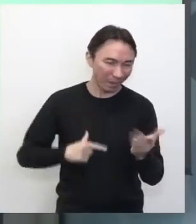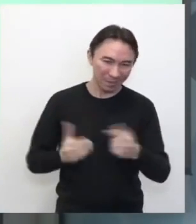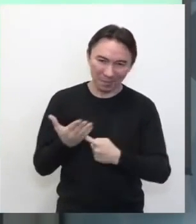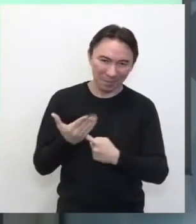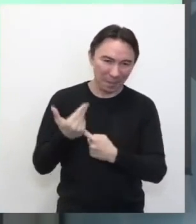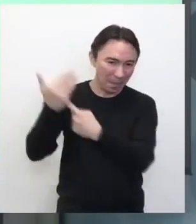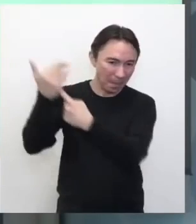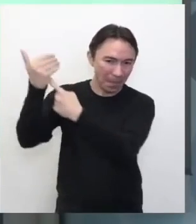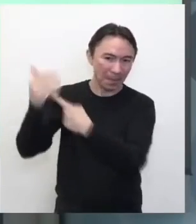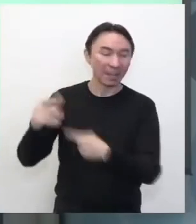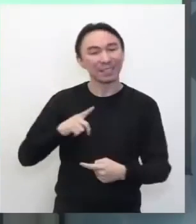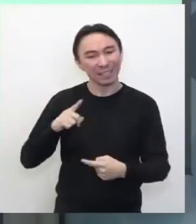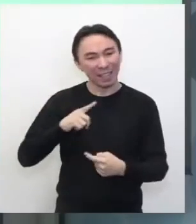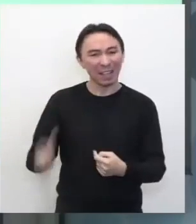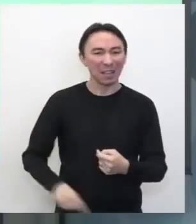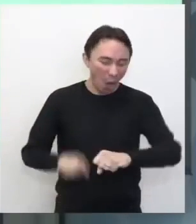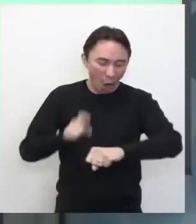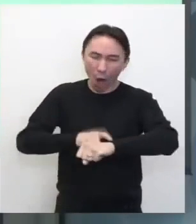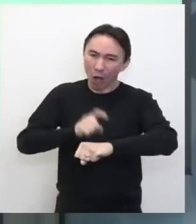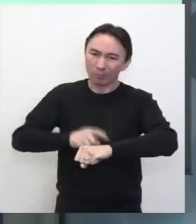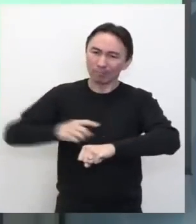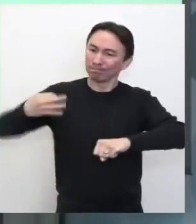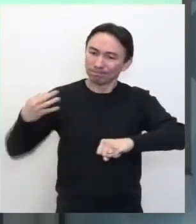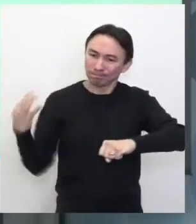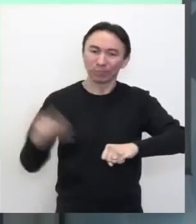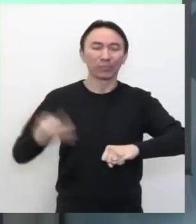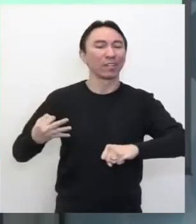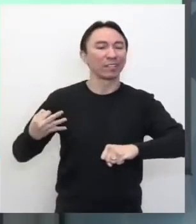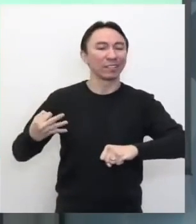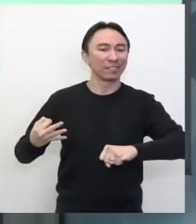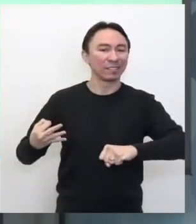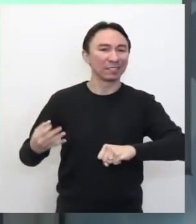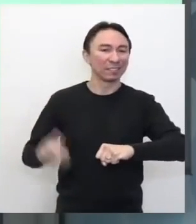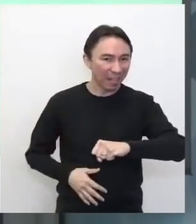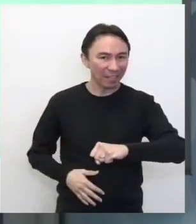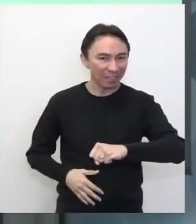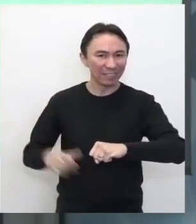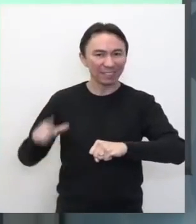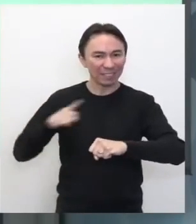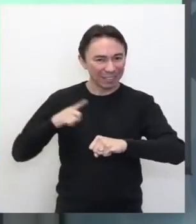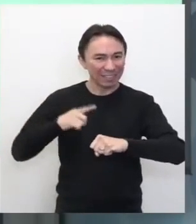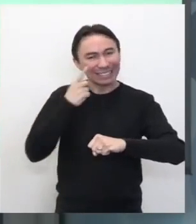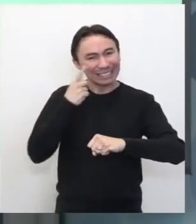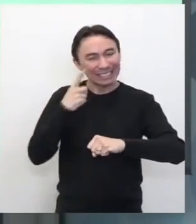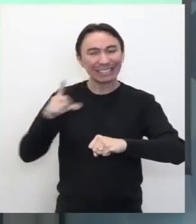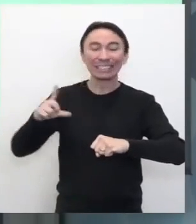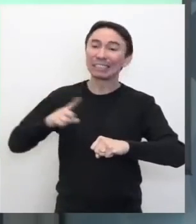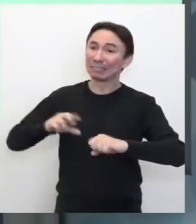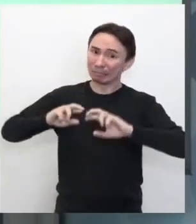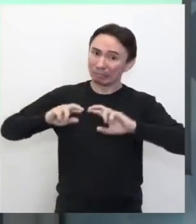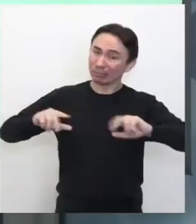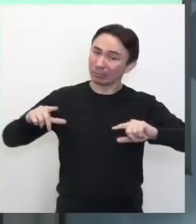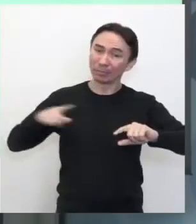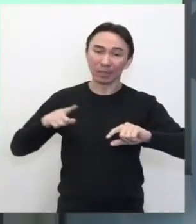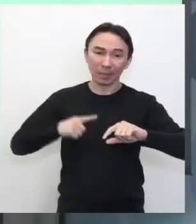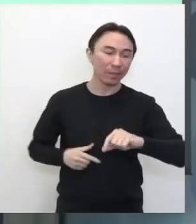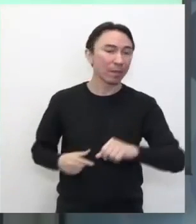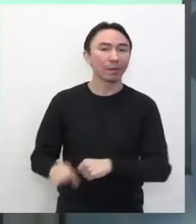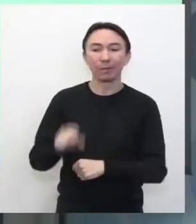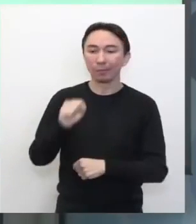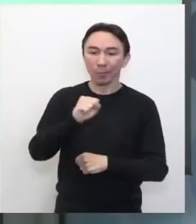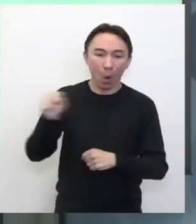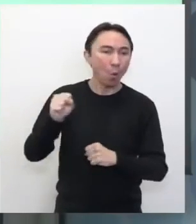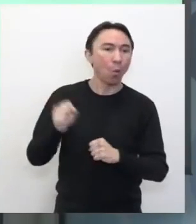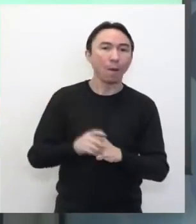temos aí um horário preciso, né? Com várias casas aí, inclusive, dos segundos e até mais do que isso, alguns